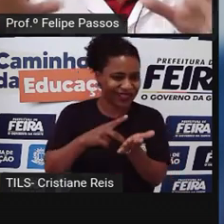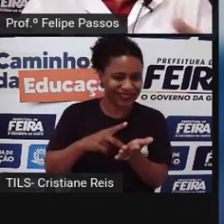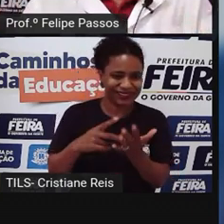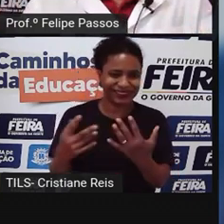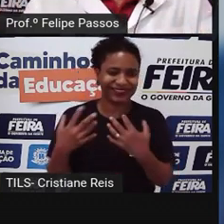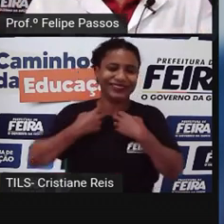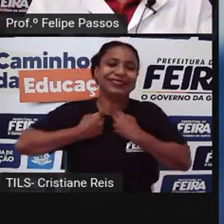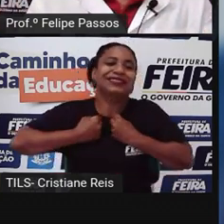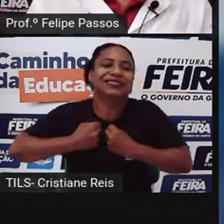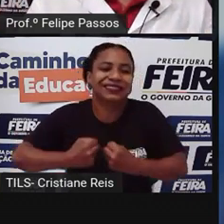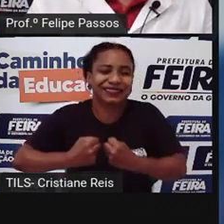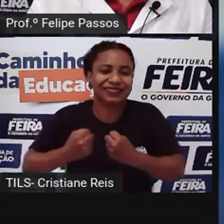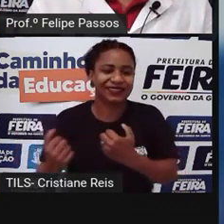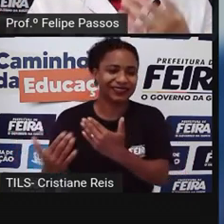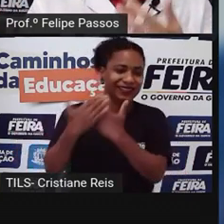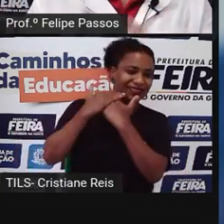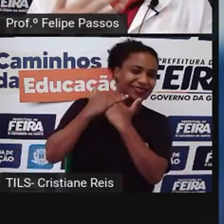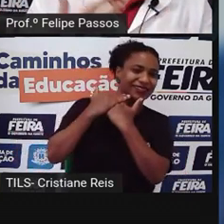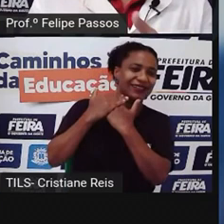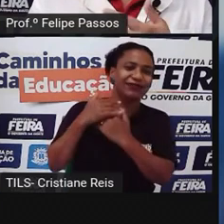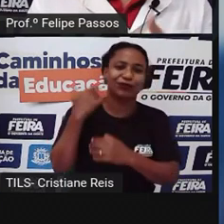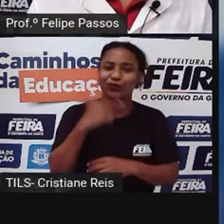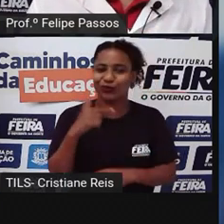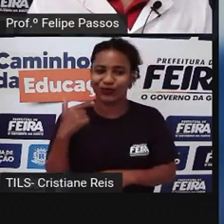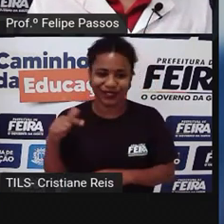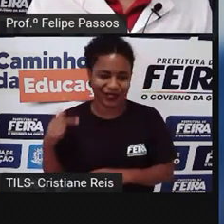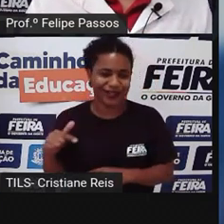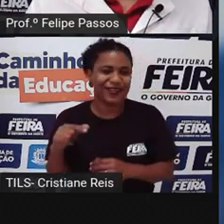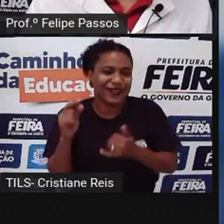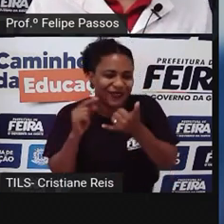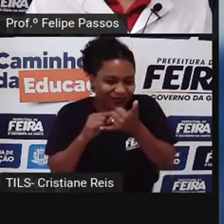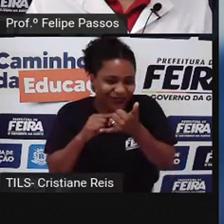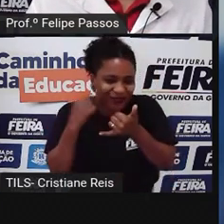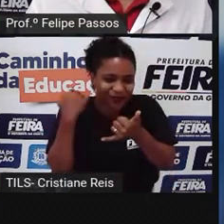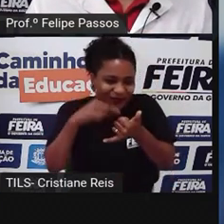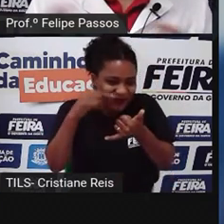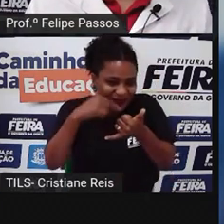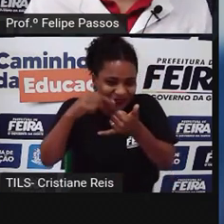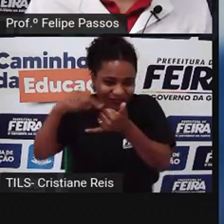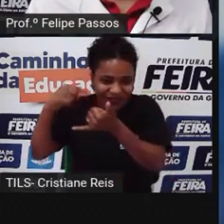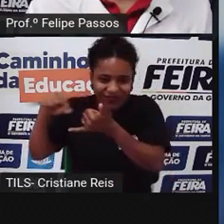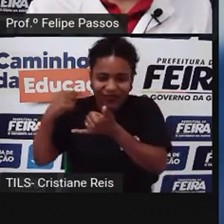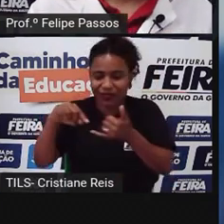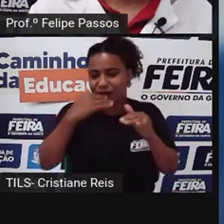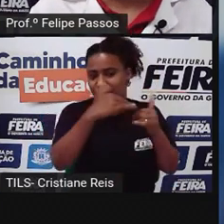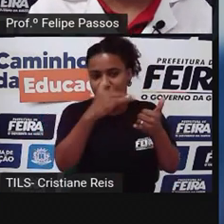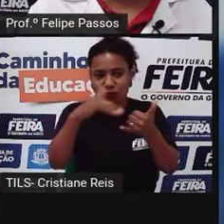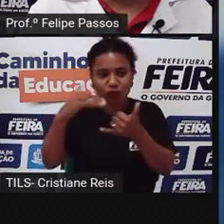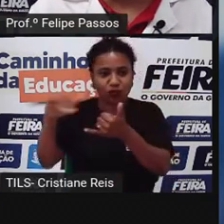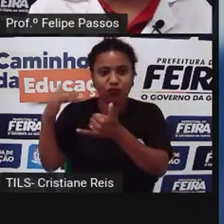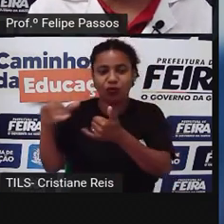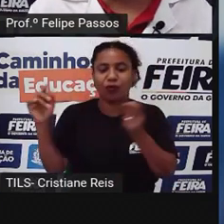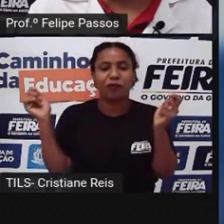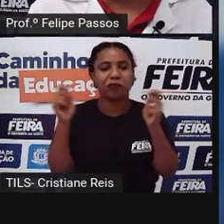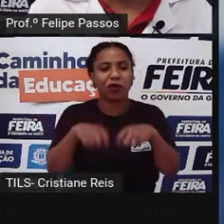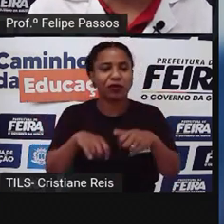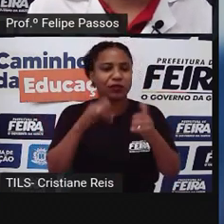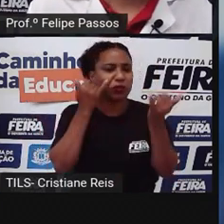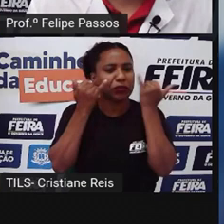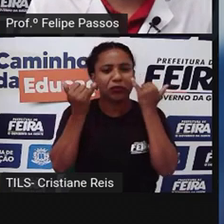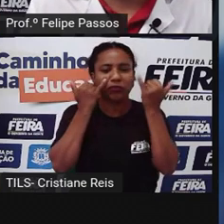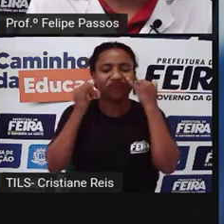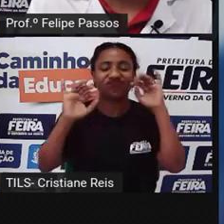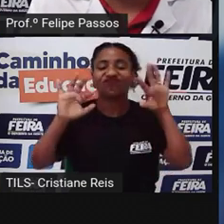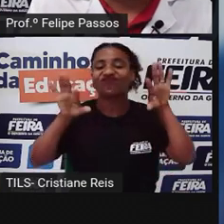Porque está lá no mundo digital, está no celular, as pessoas acham que podem falar o que quiserem, podem transmitir a informação que elas quiserem,